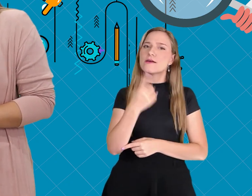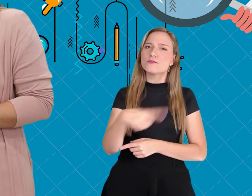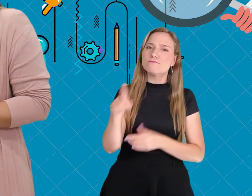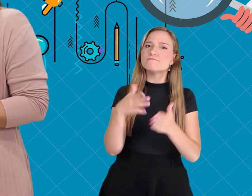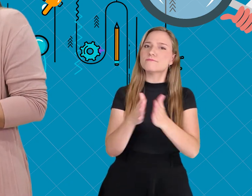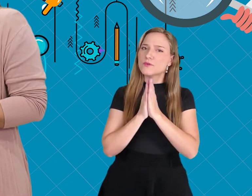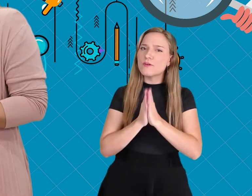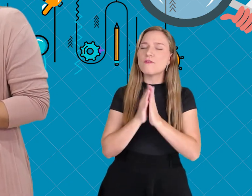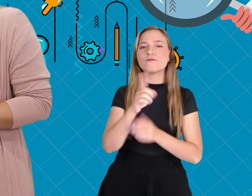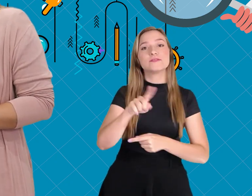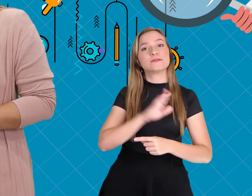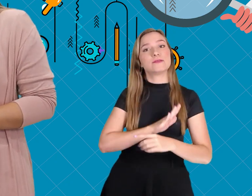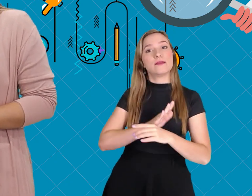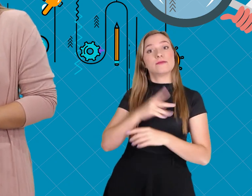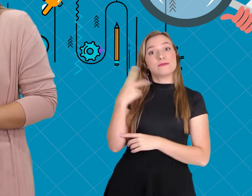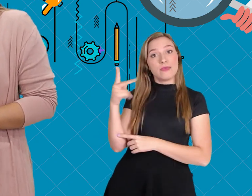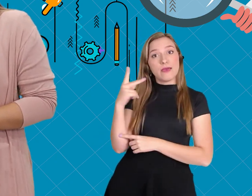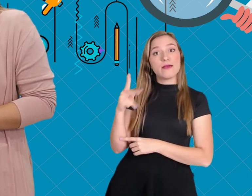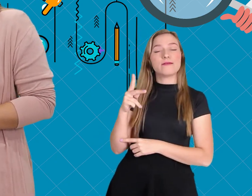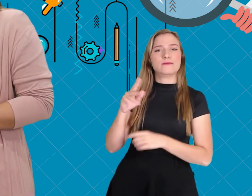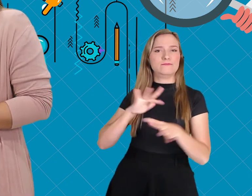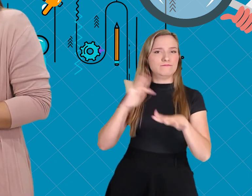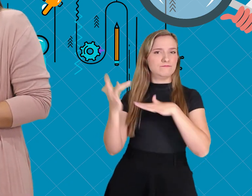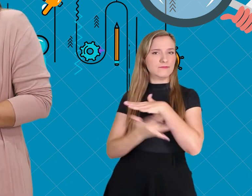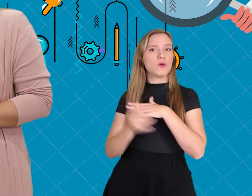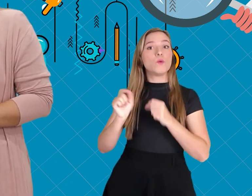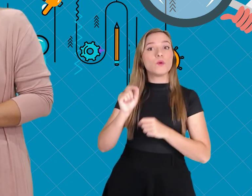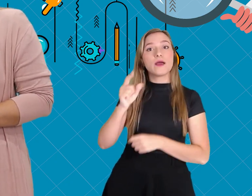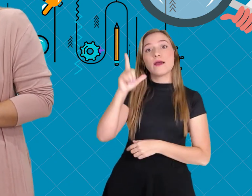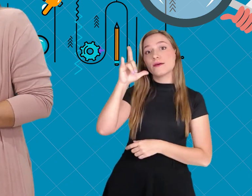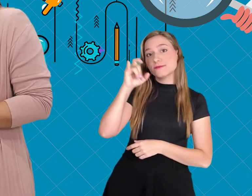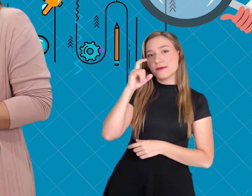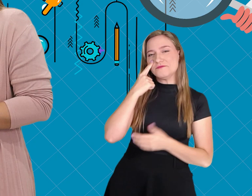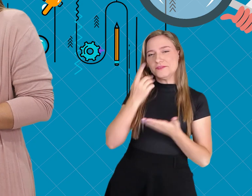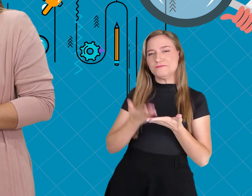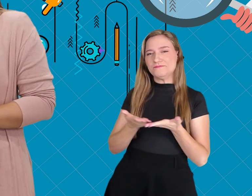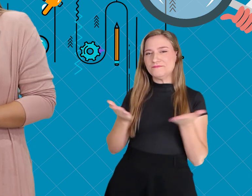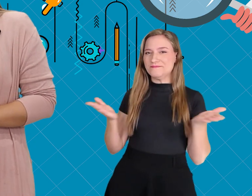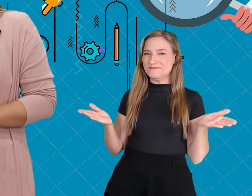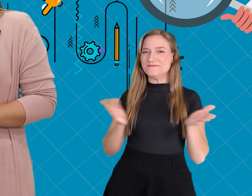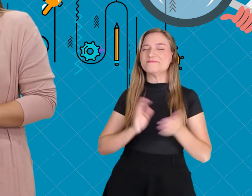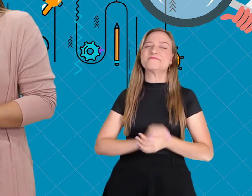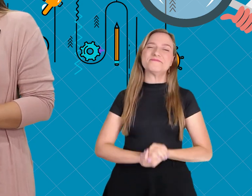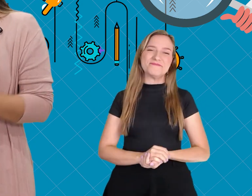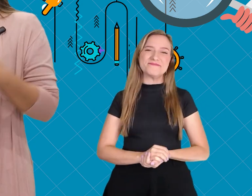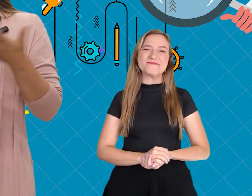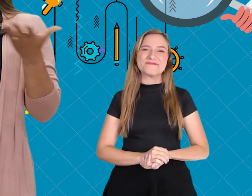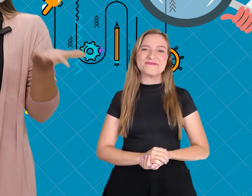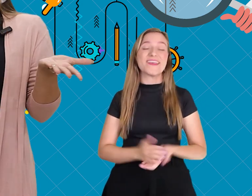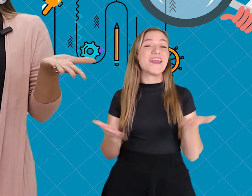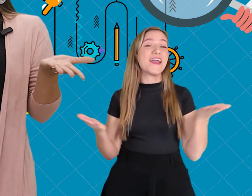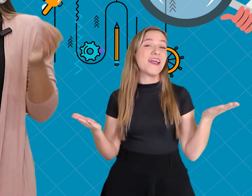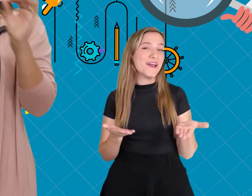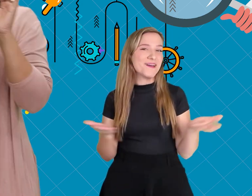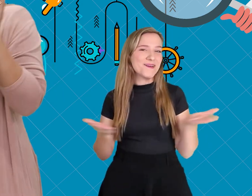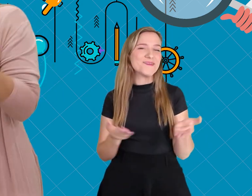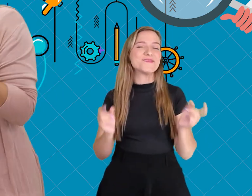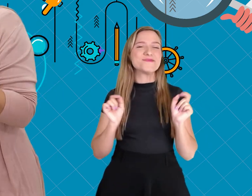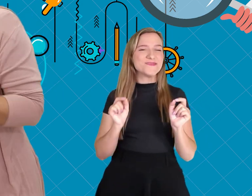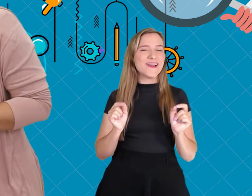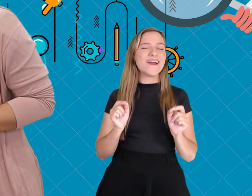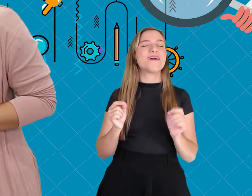acessem as redes sociais dele. Que é o arroba África JN Viu. E agora,